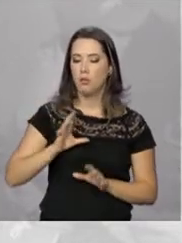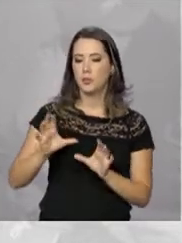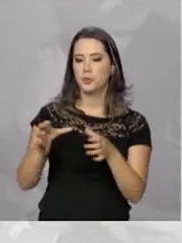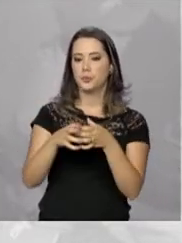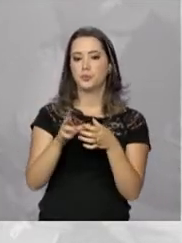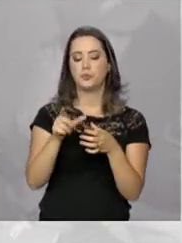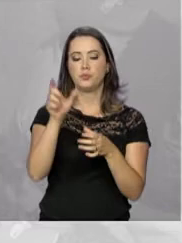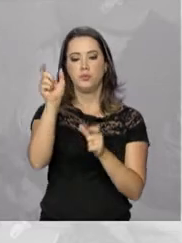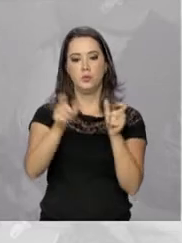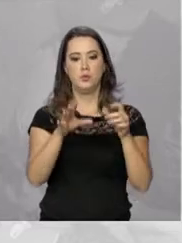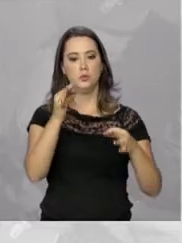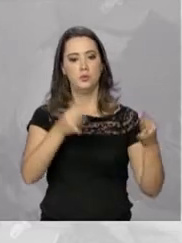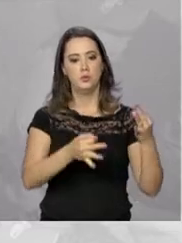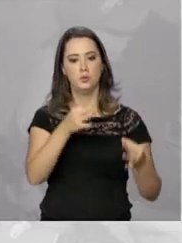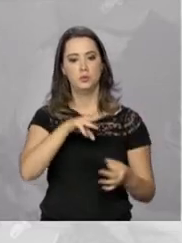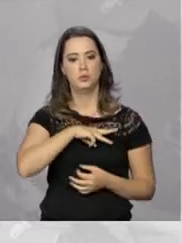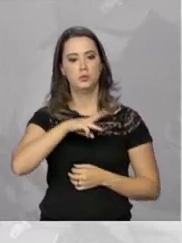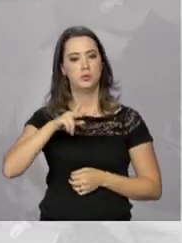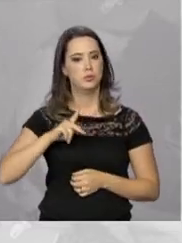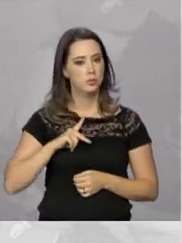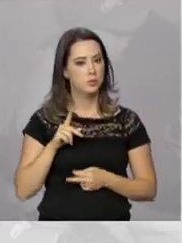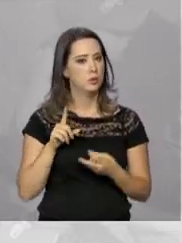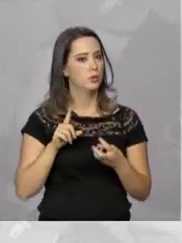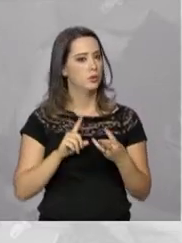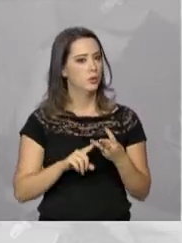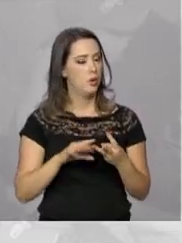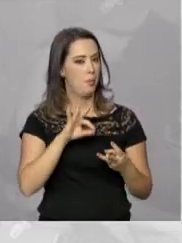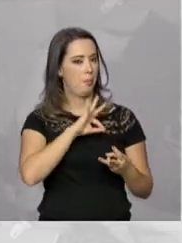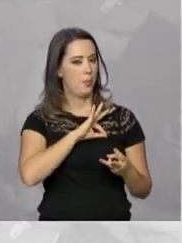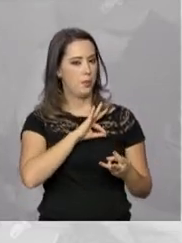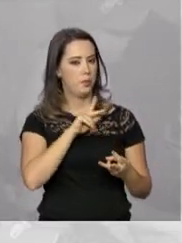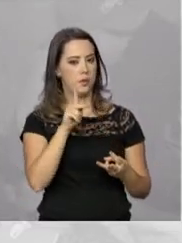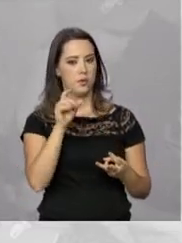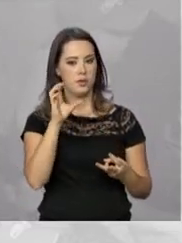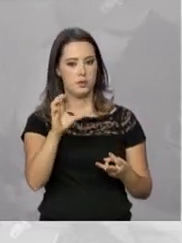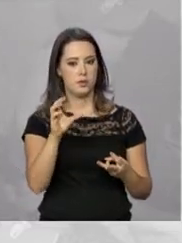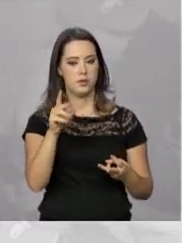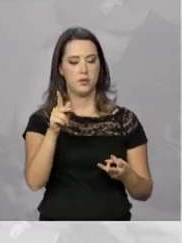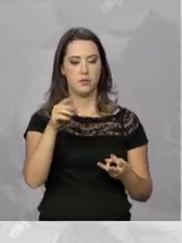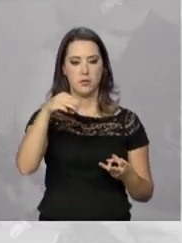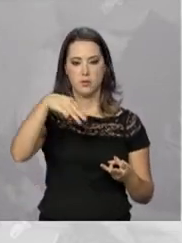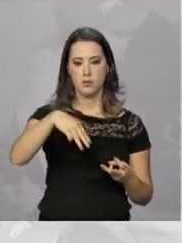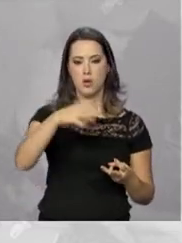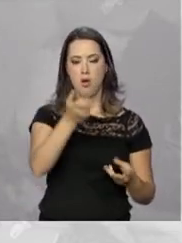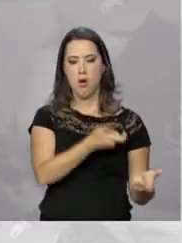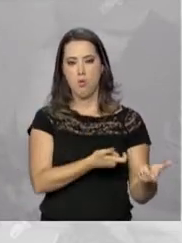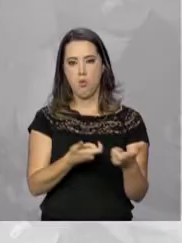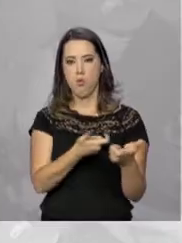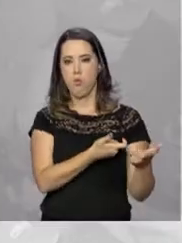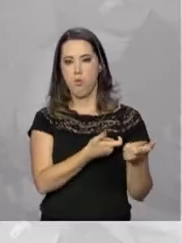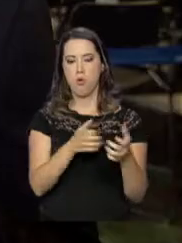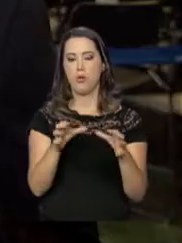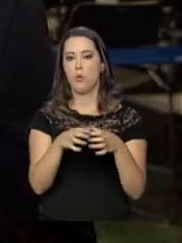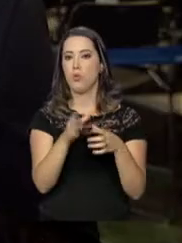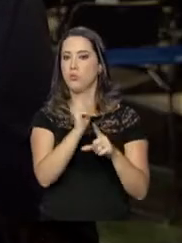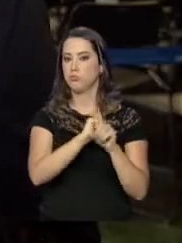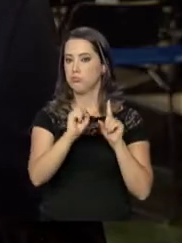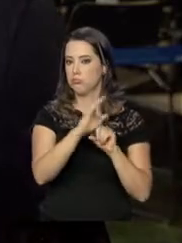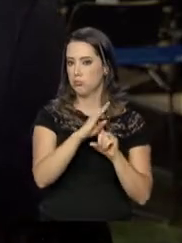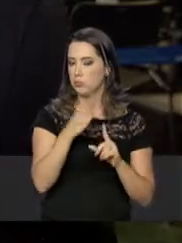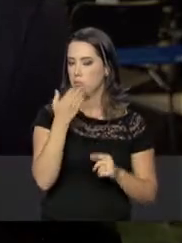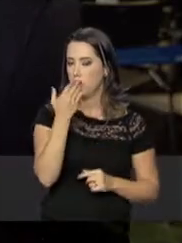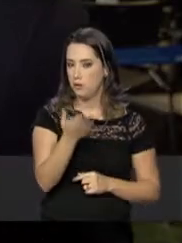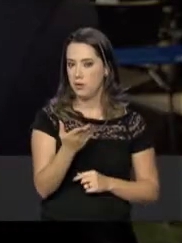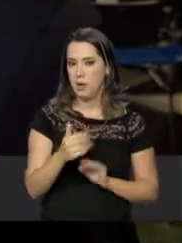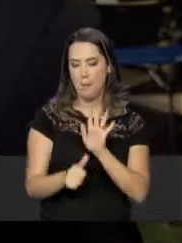integrantes do Judiciário, do Ministério Público, de Polícias Civis e Militares, Bombeiros e da Sociedade Civil. E no dia da